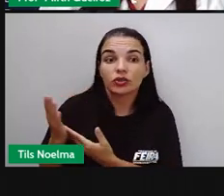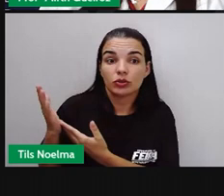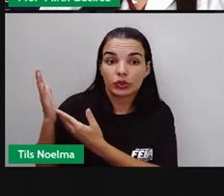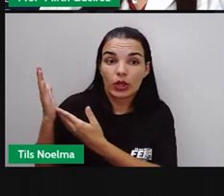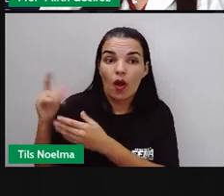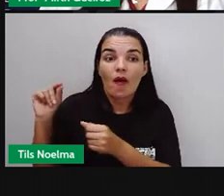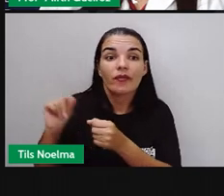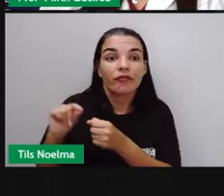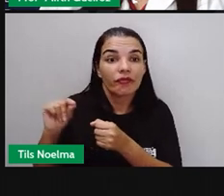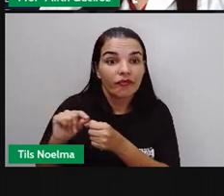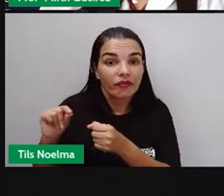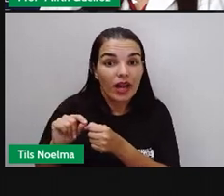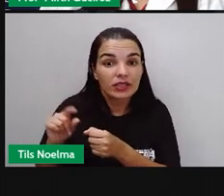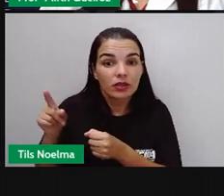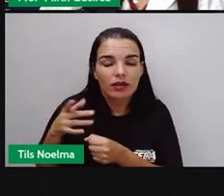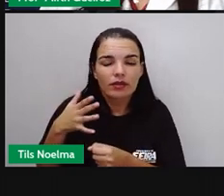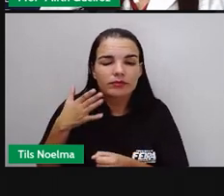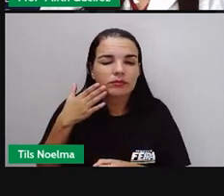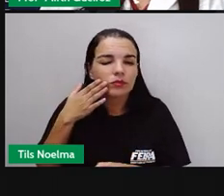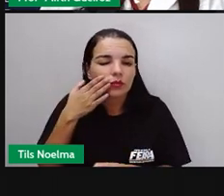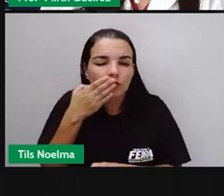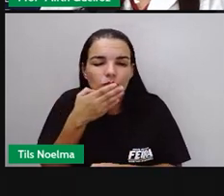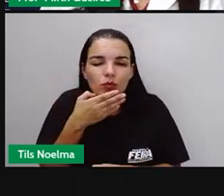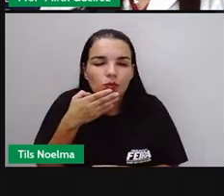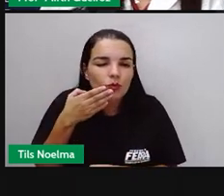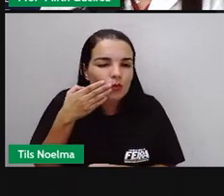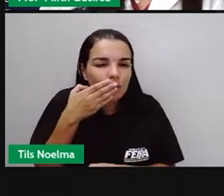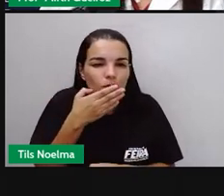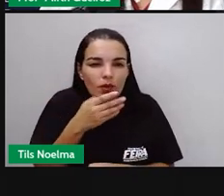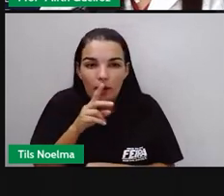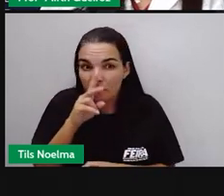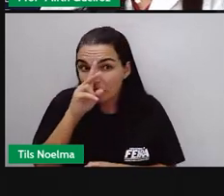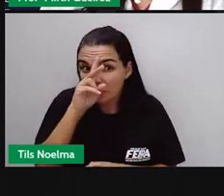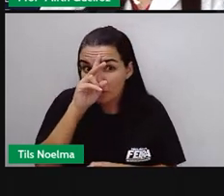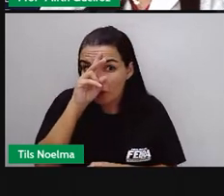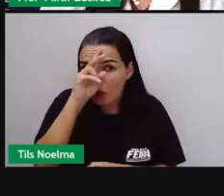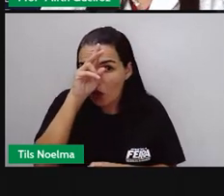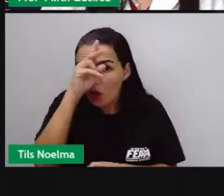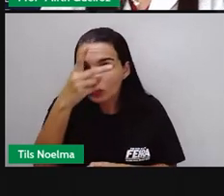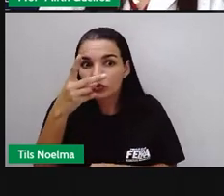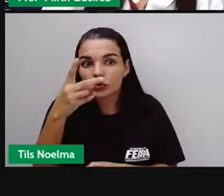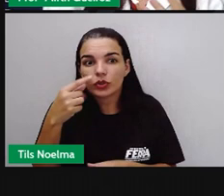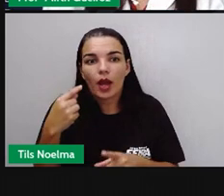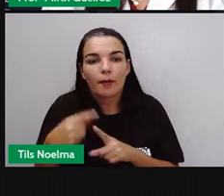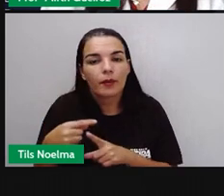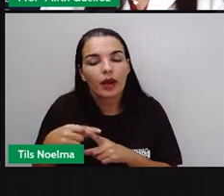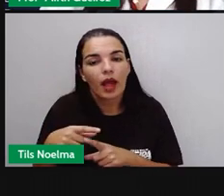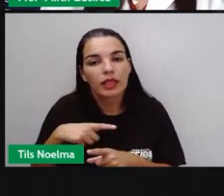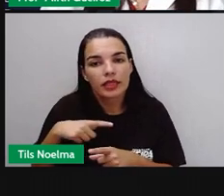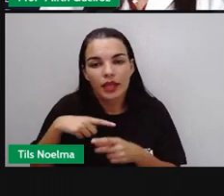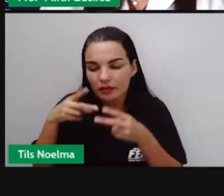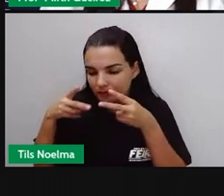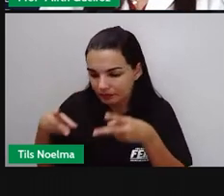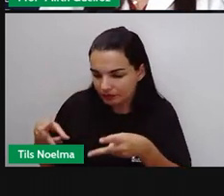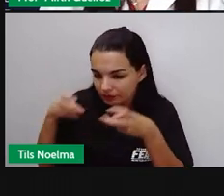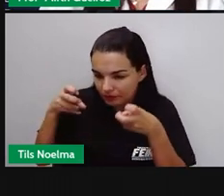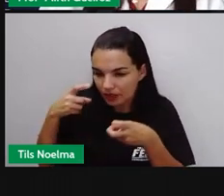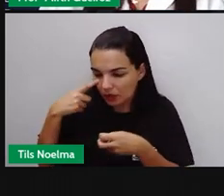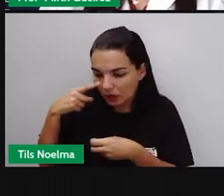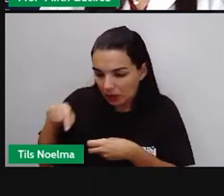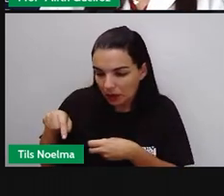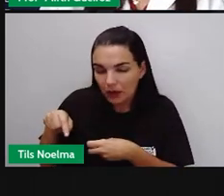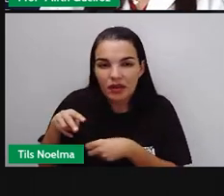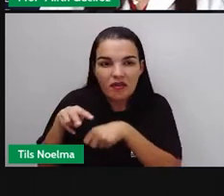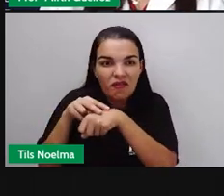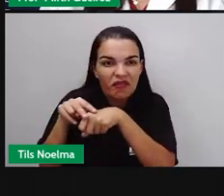empregados com os que eles dão um sabor bem característico. Além da parte visível, a parte física